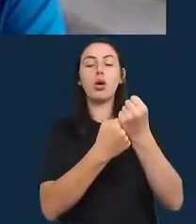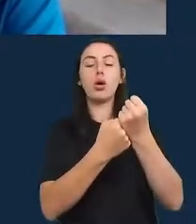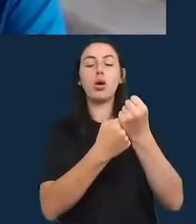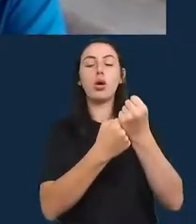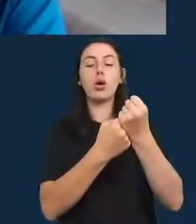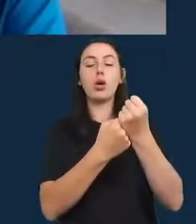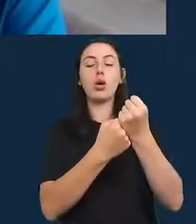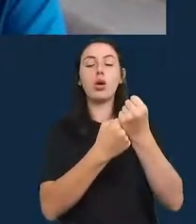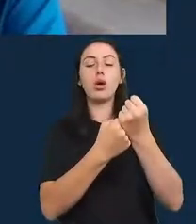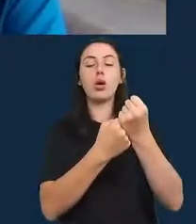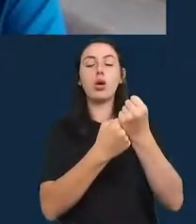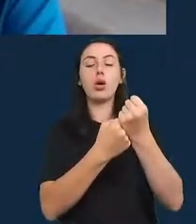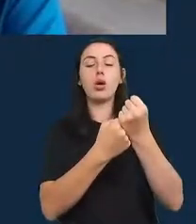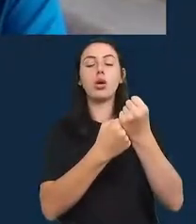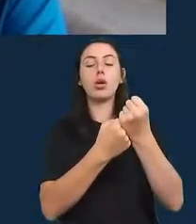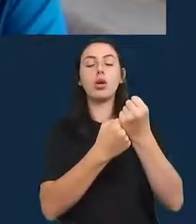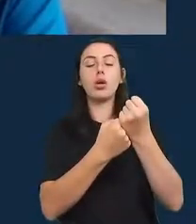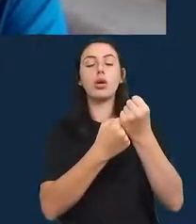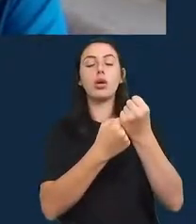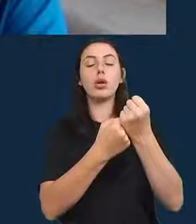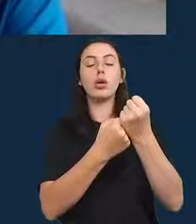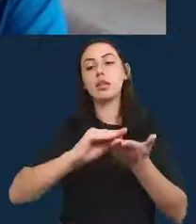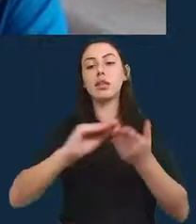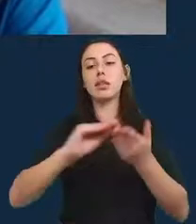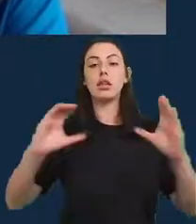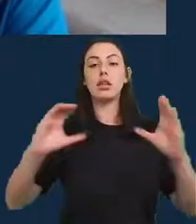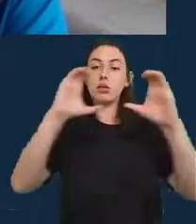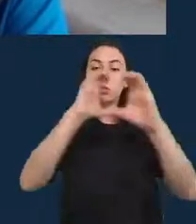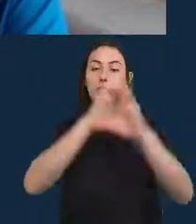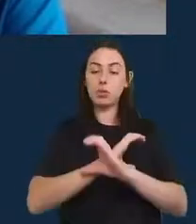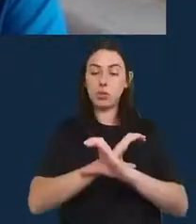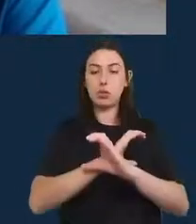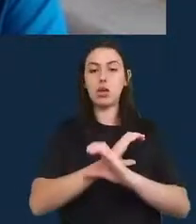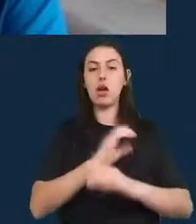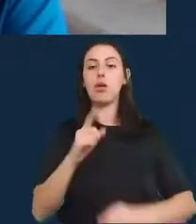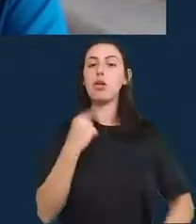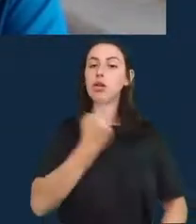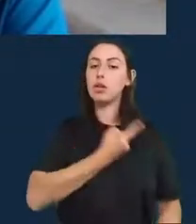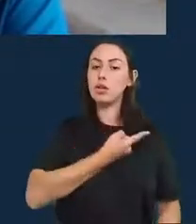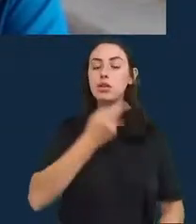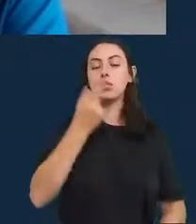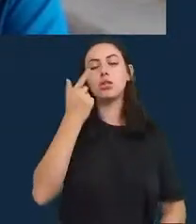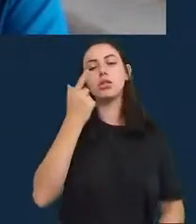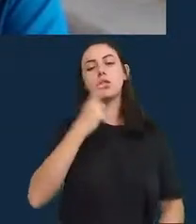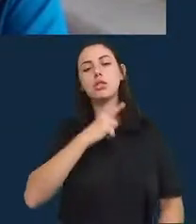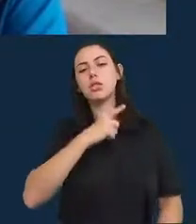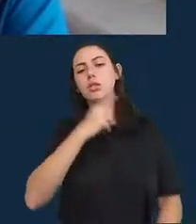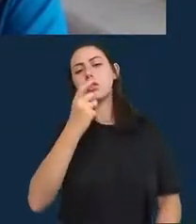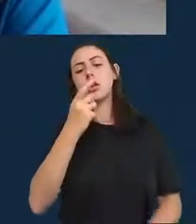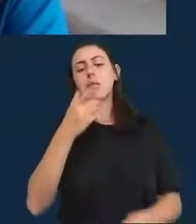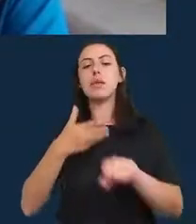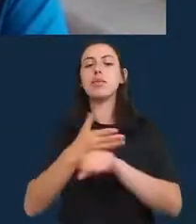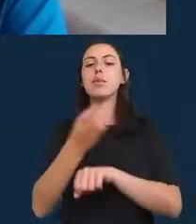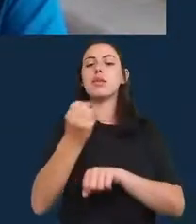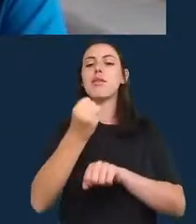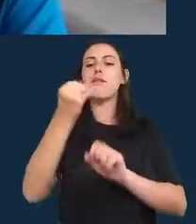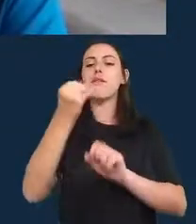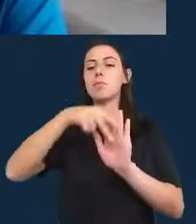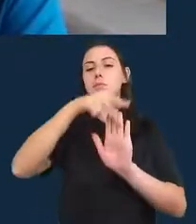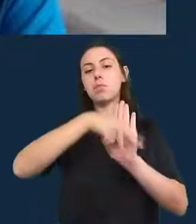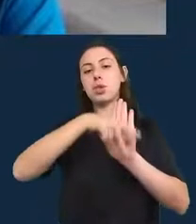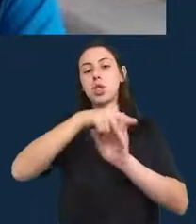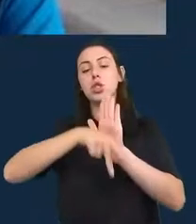acabou estimando o excesso de mortes, vários projetos também de mortalidade que foram